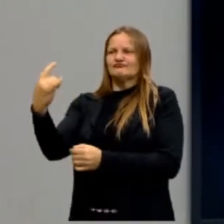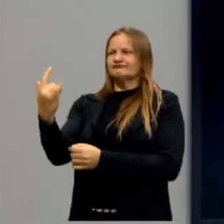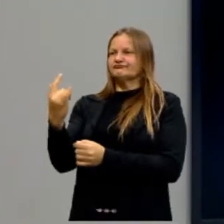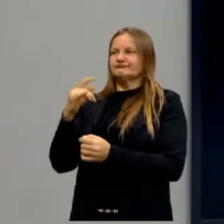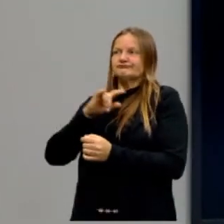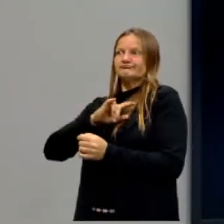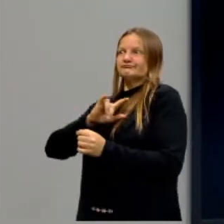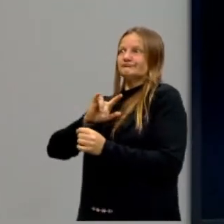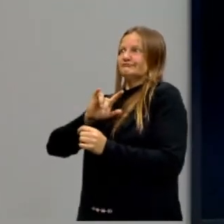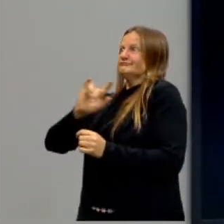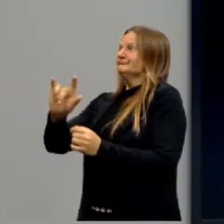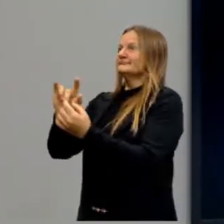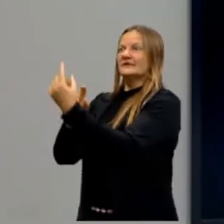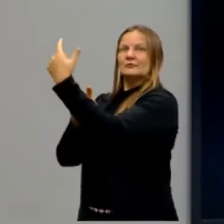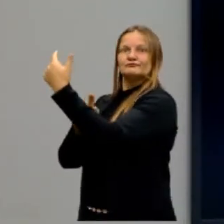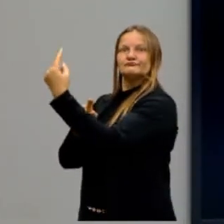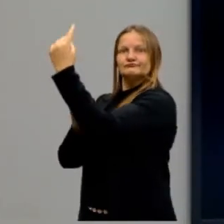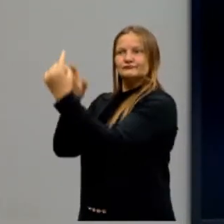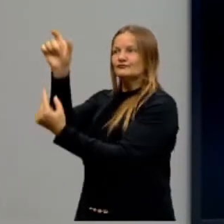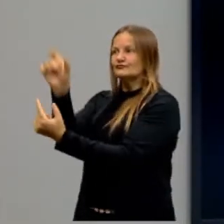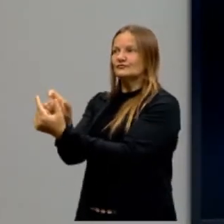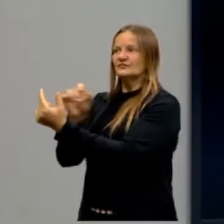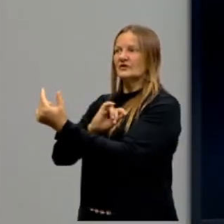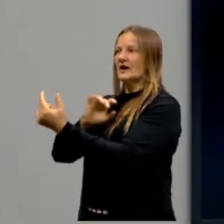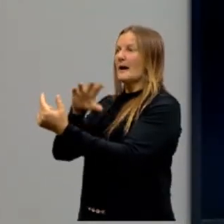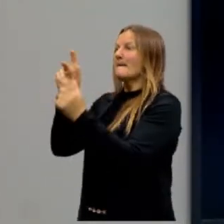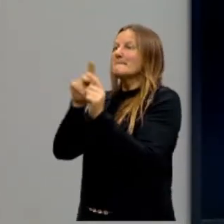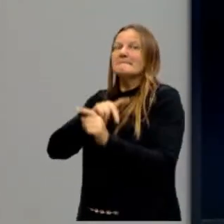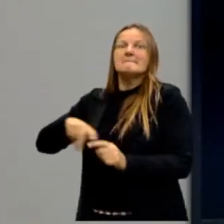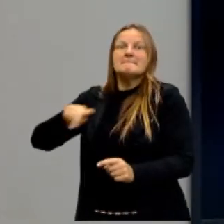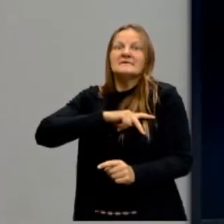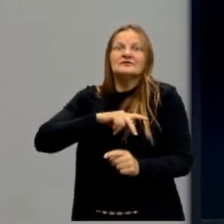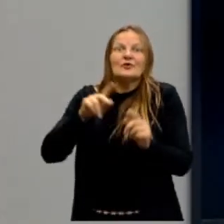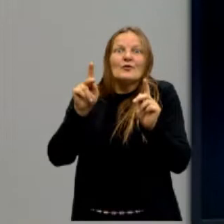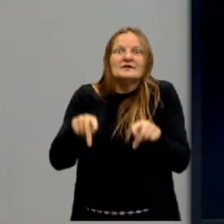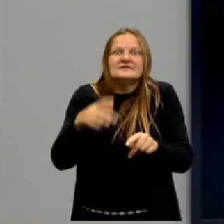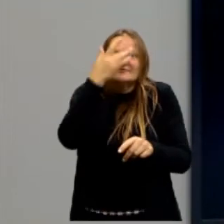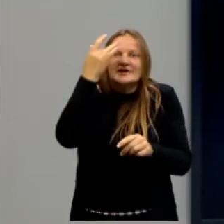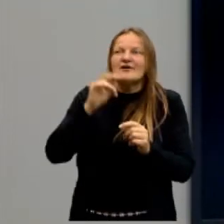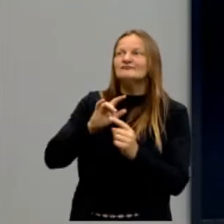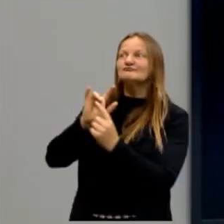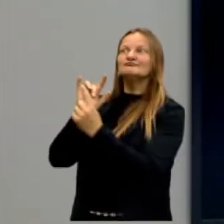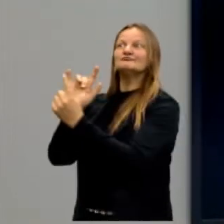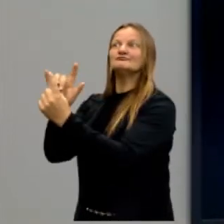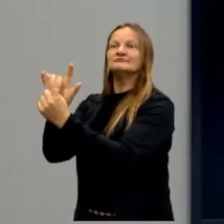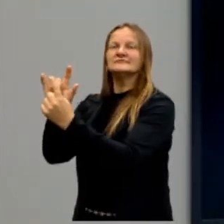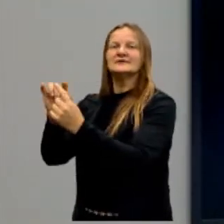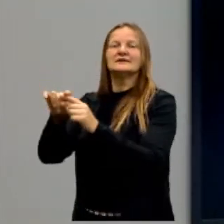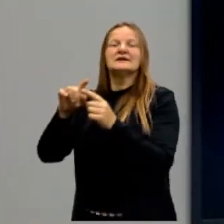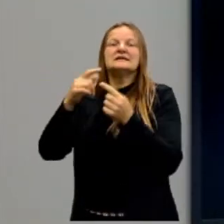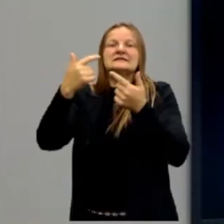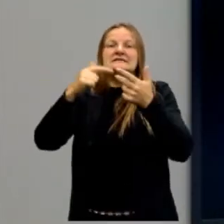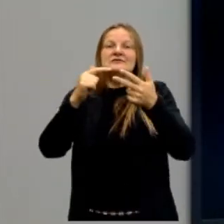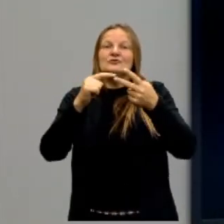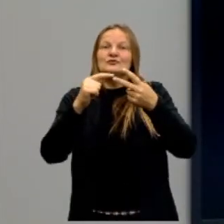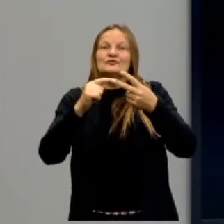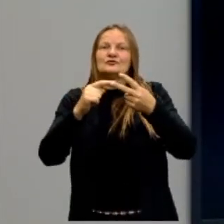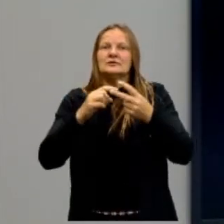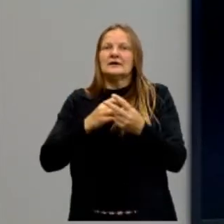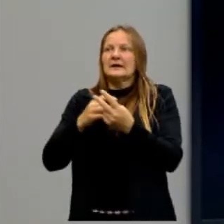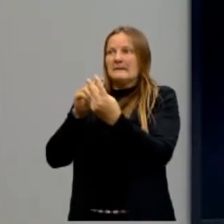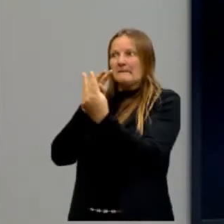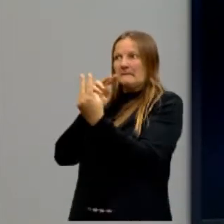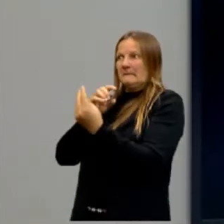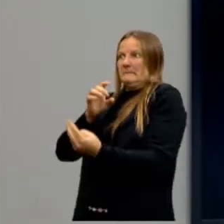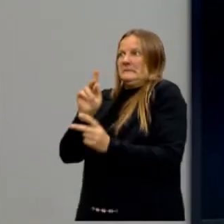Tem que ter medo. Porque daí ele mantém o poder. O importante é manter-se no poder. Mas